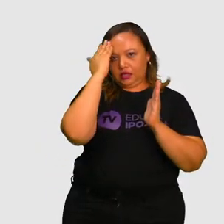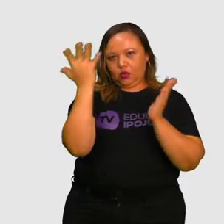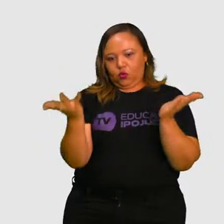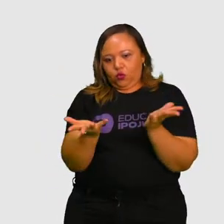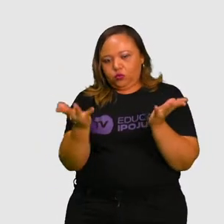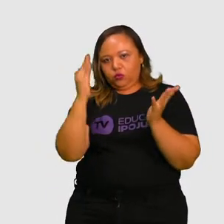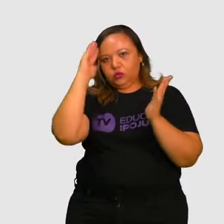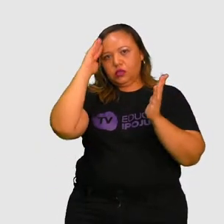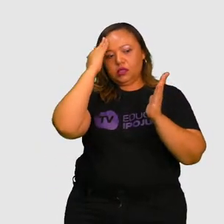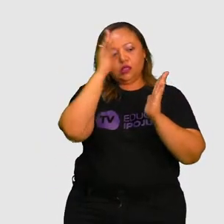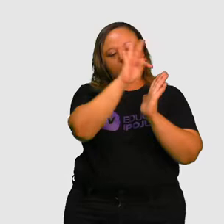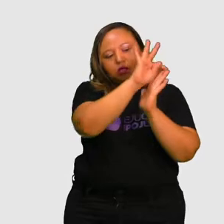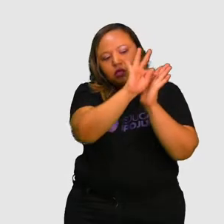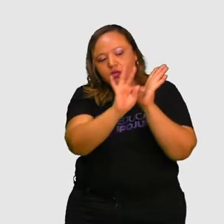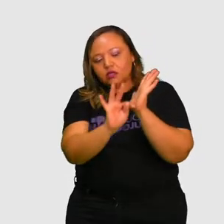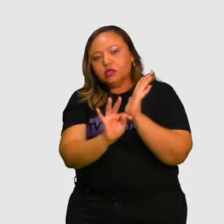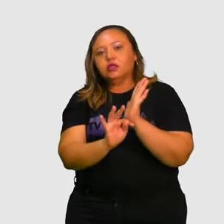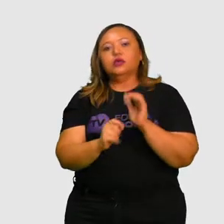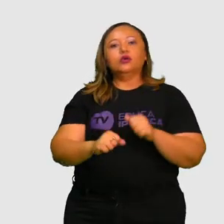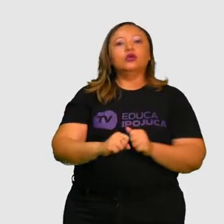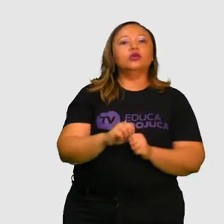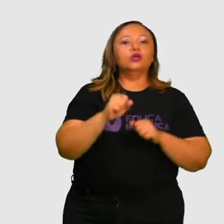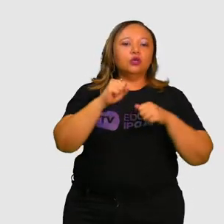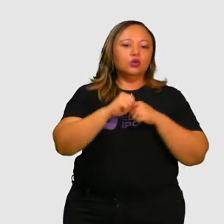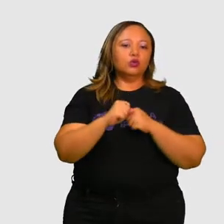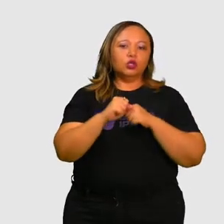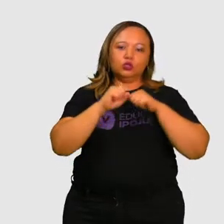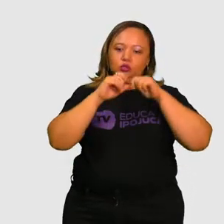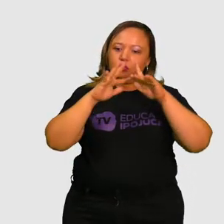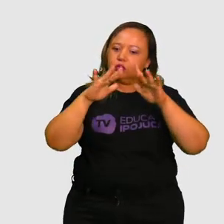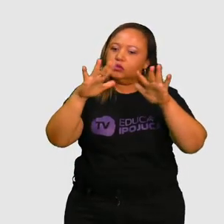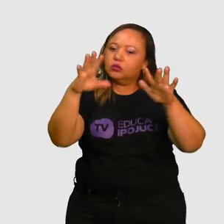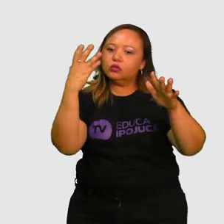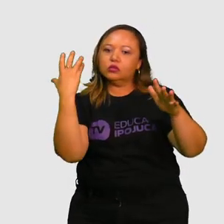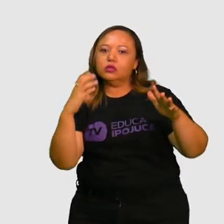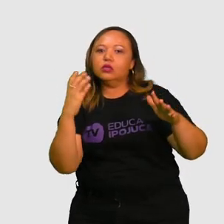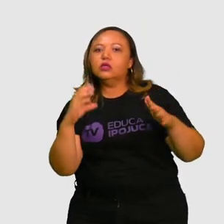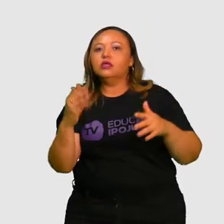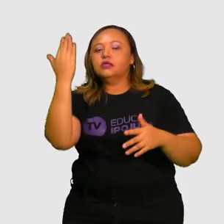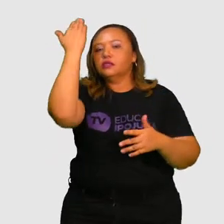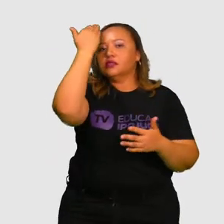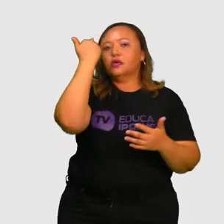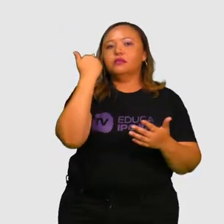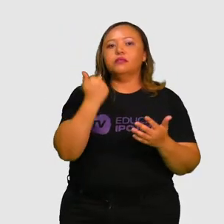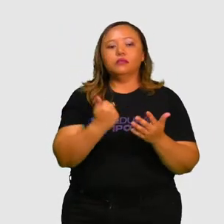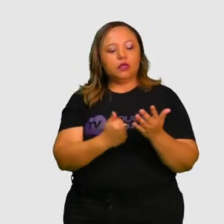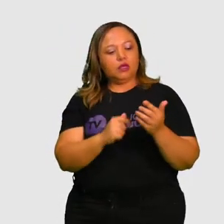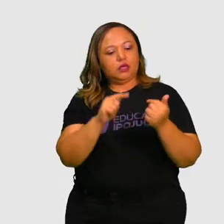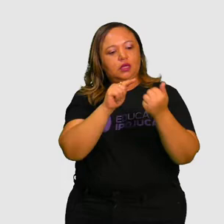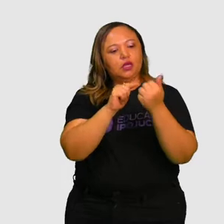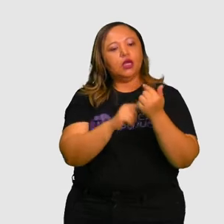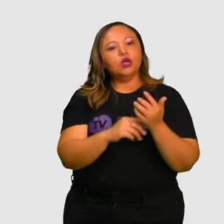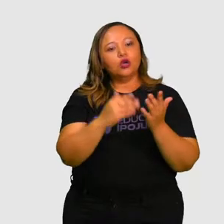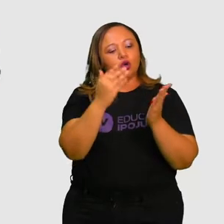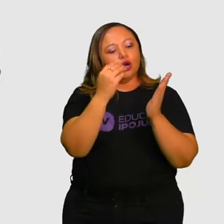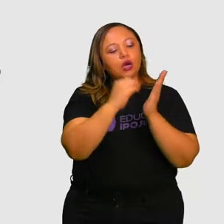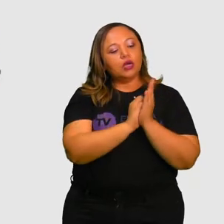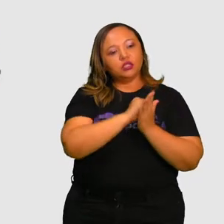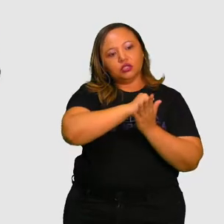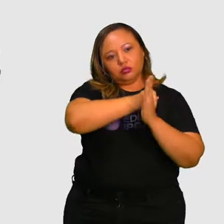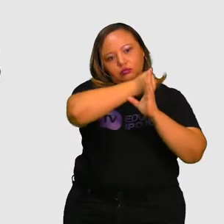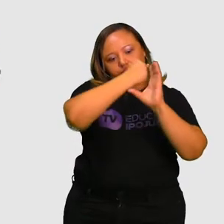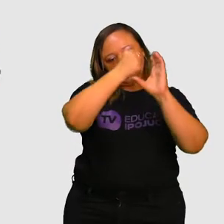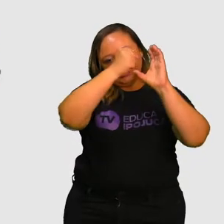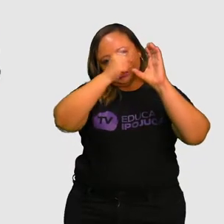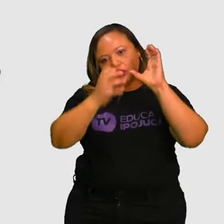textos de divulgação científica, reconhecer as principais características dos textos de divulgação científica.